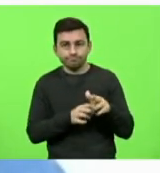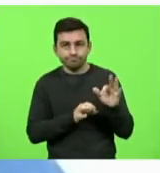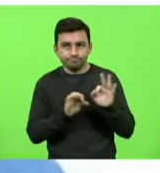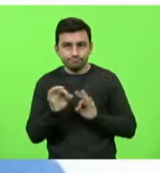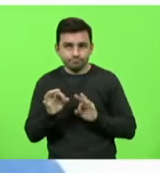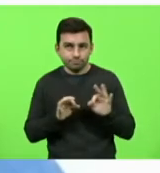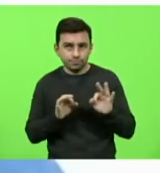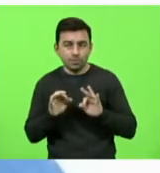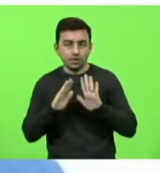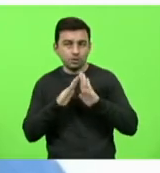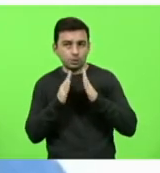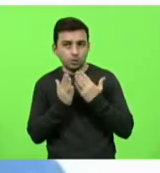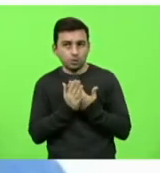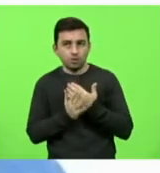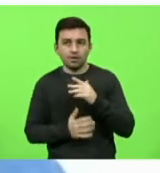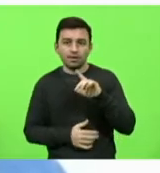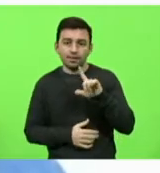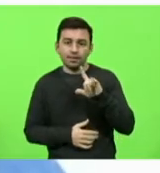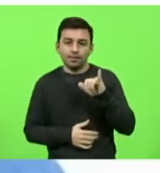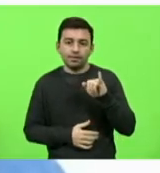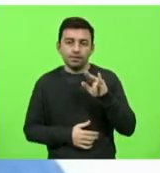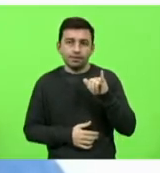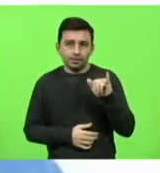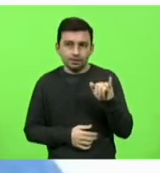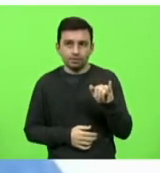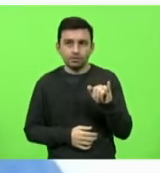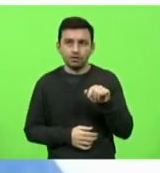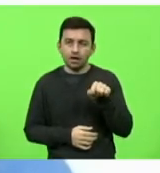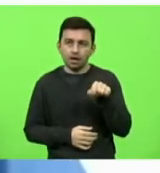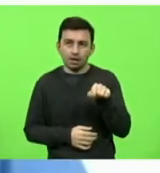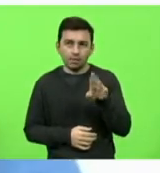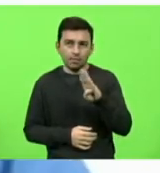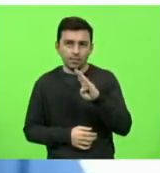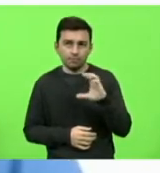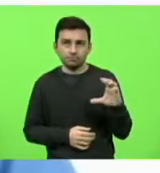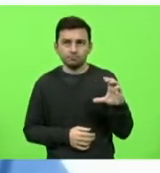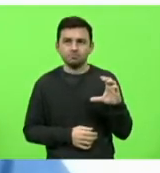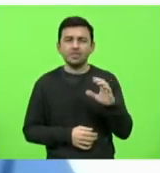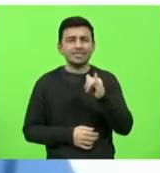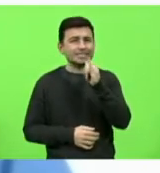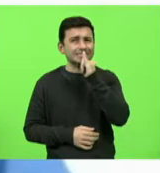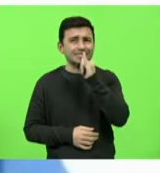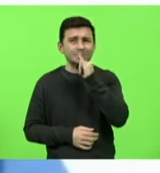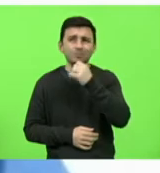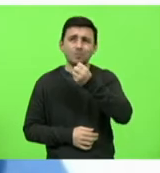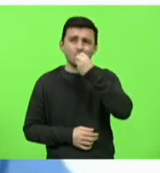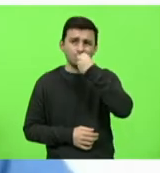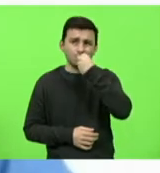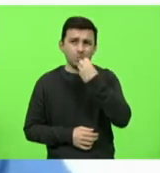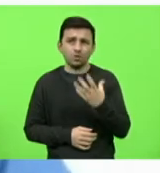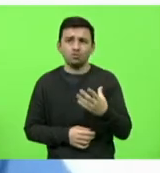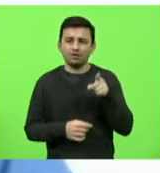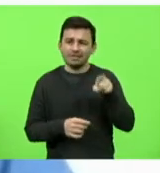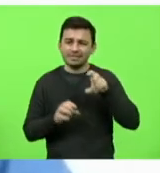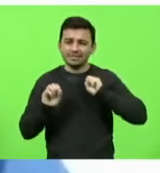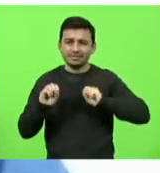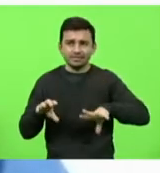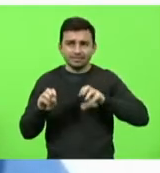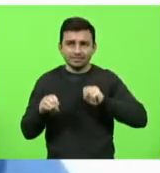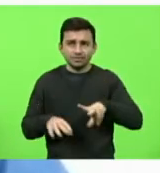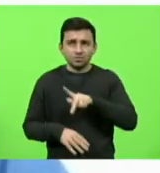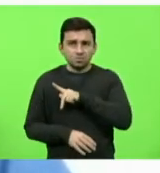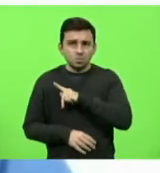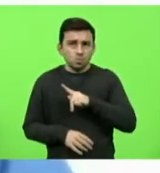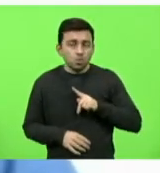Lili, em Balneário Camboriú, que virou um exemplo de ensino público, de